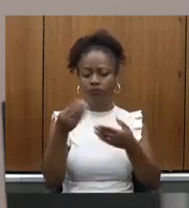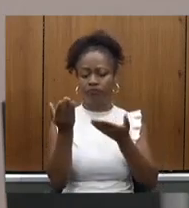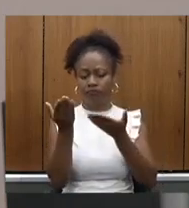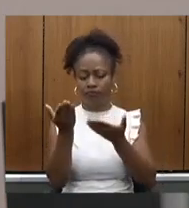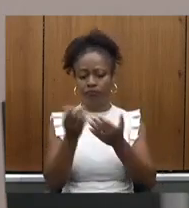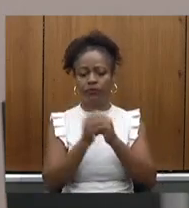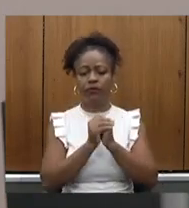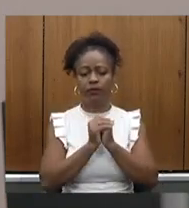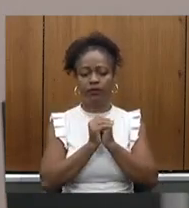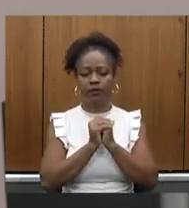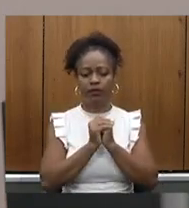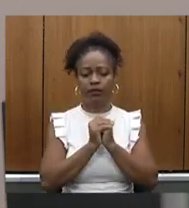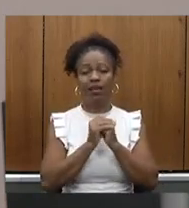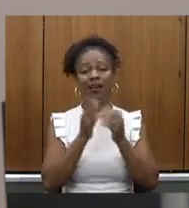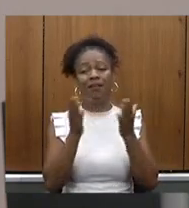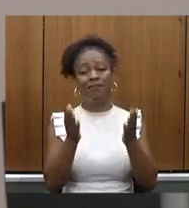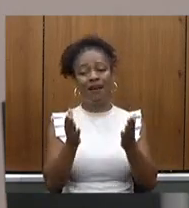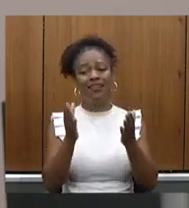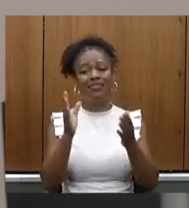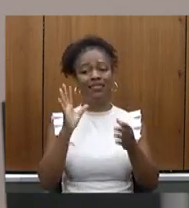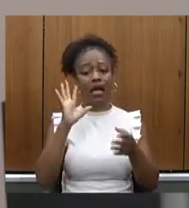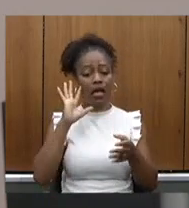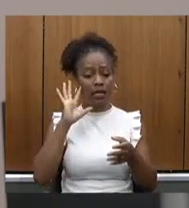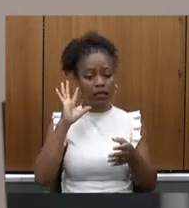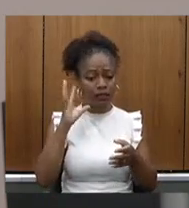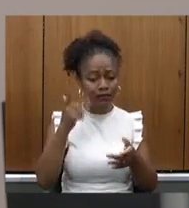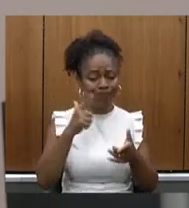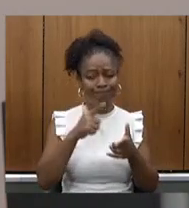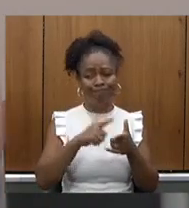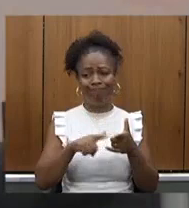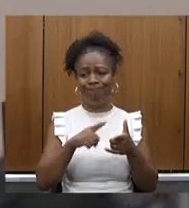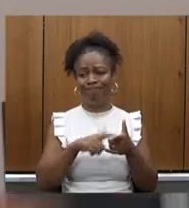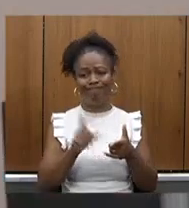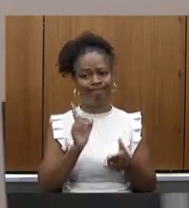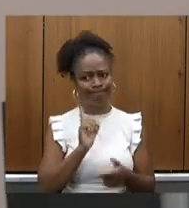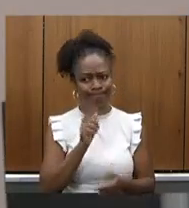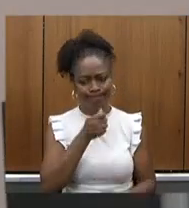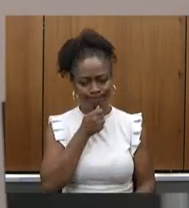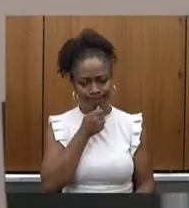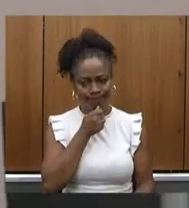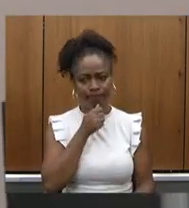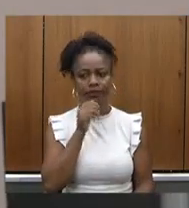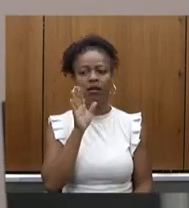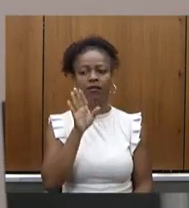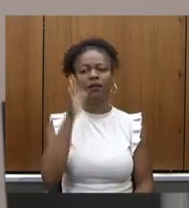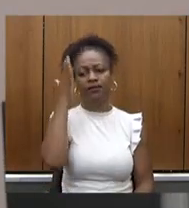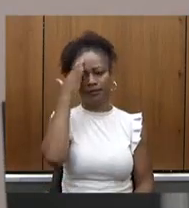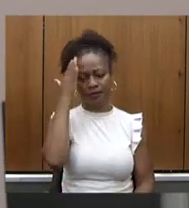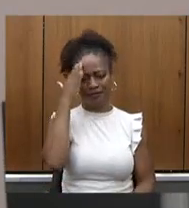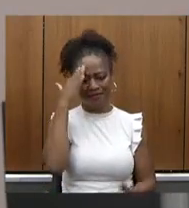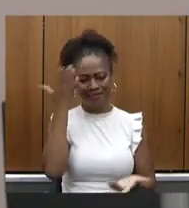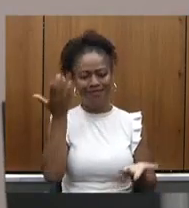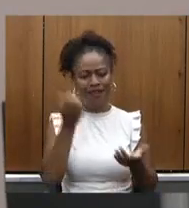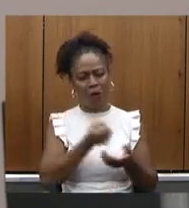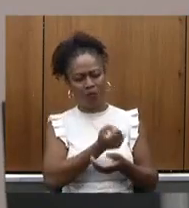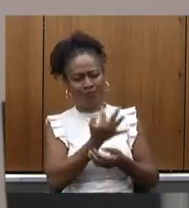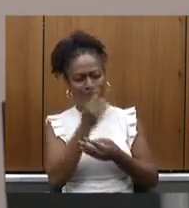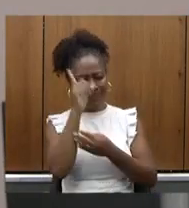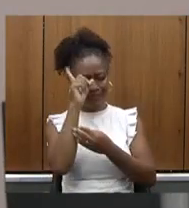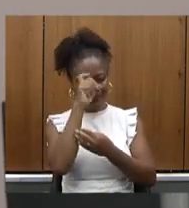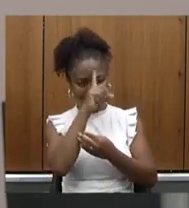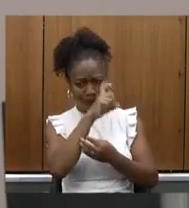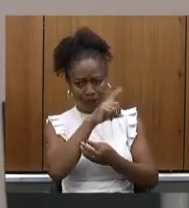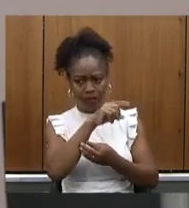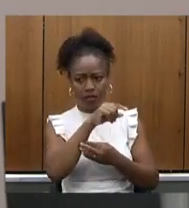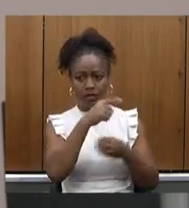que ainda a solução não houve como gostaríamos mas sabemos também além das limitações e das dificuldades que é o caso da Santa Casa de